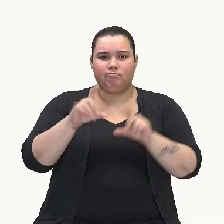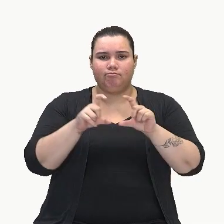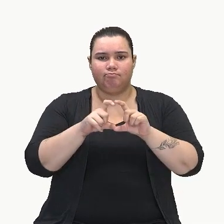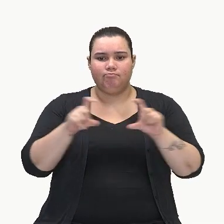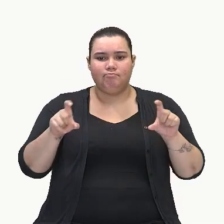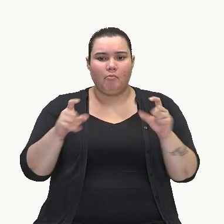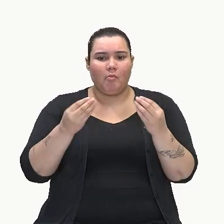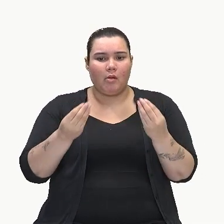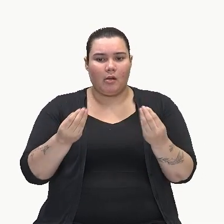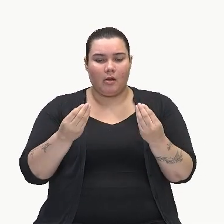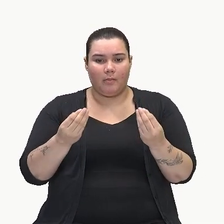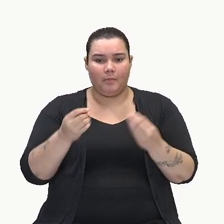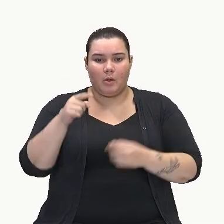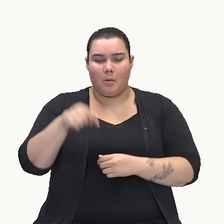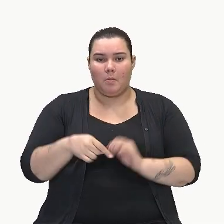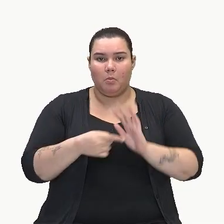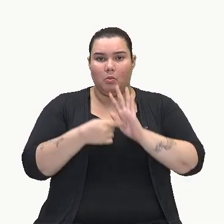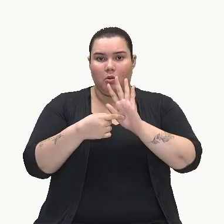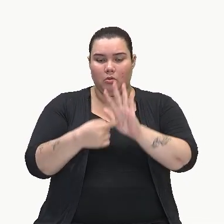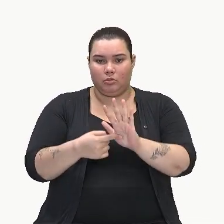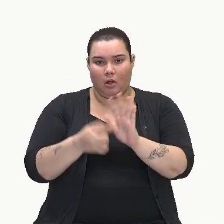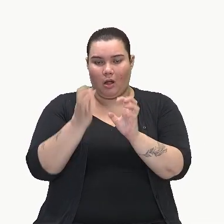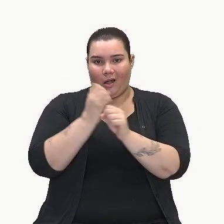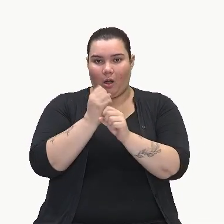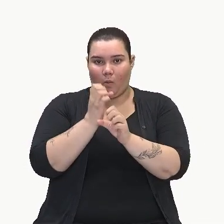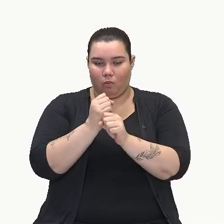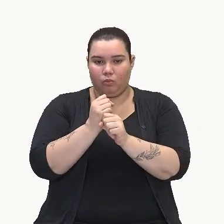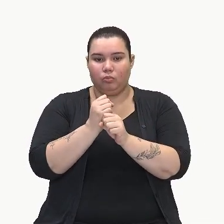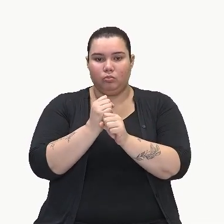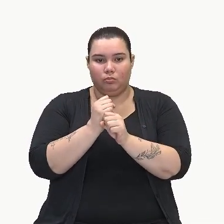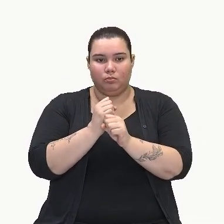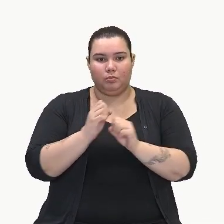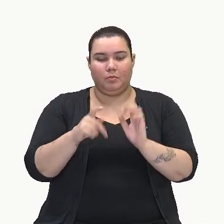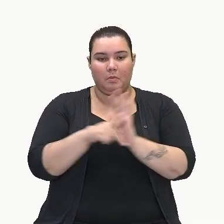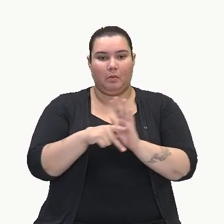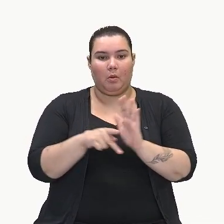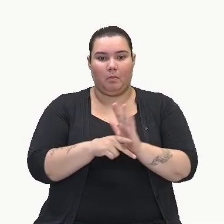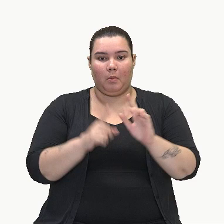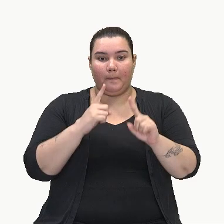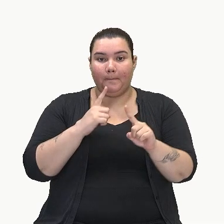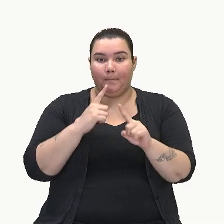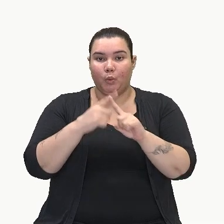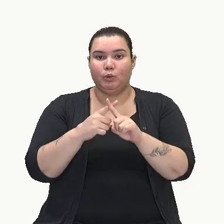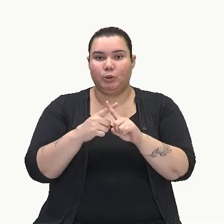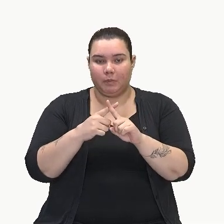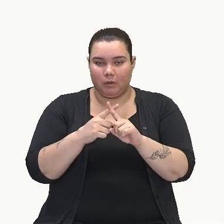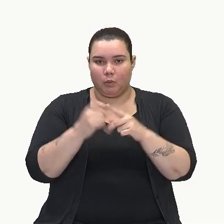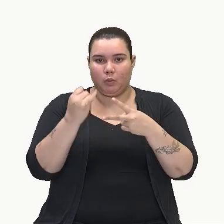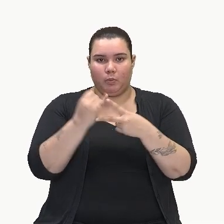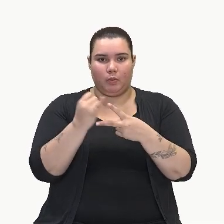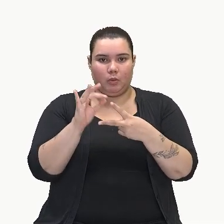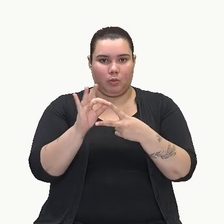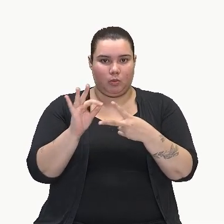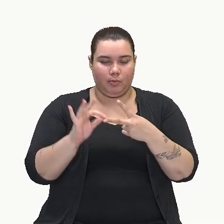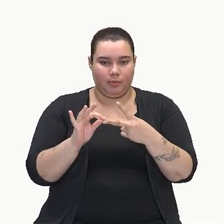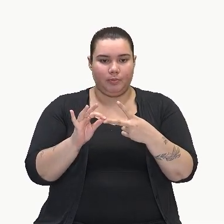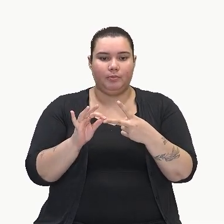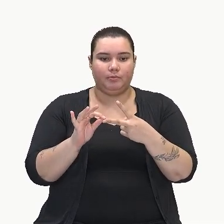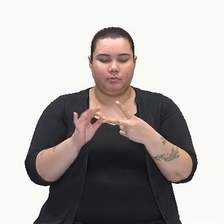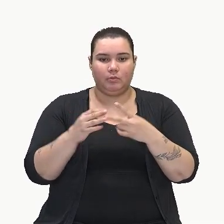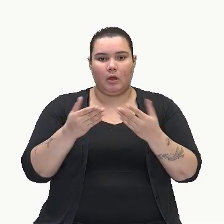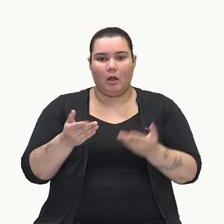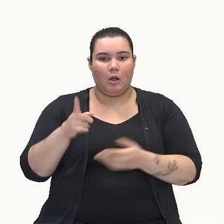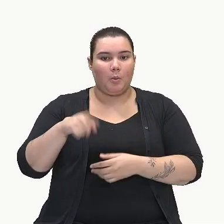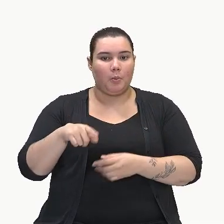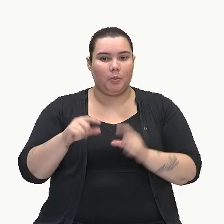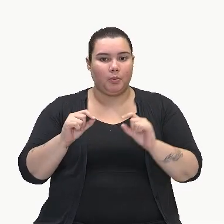uma aplicação da nossa multiplicação com polinômios, tá? E nesse caso